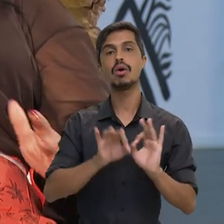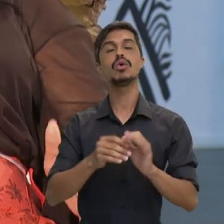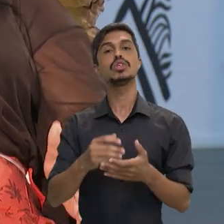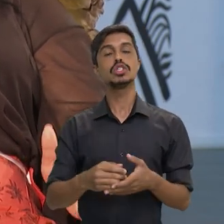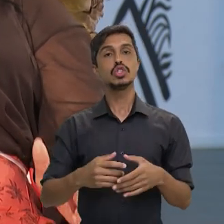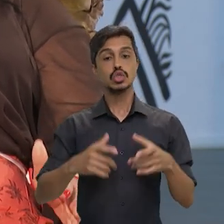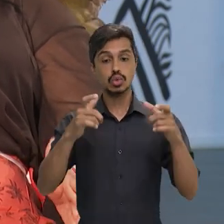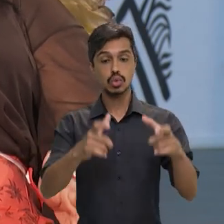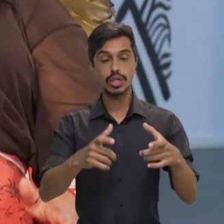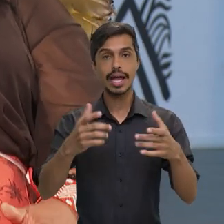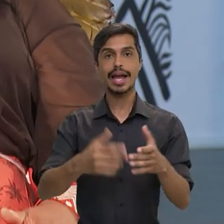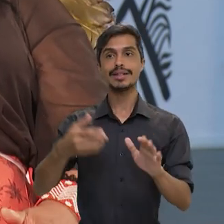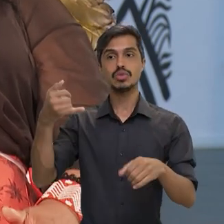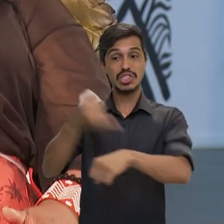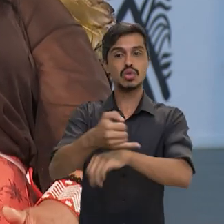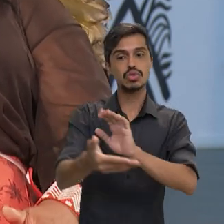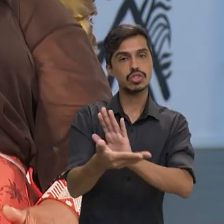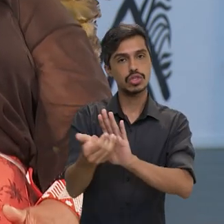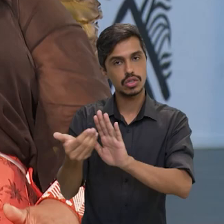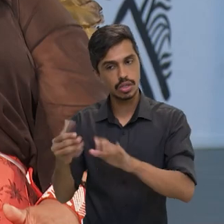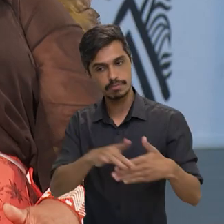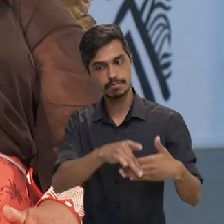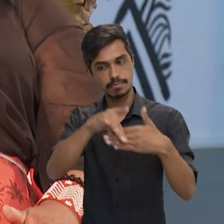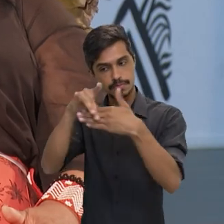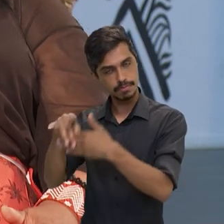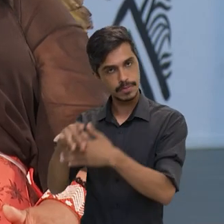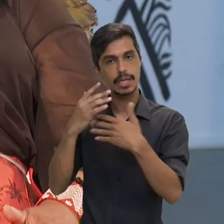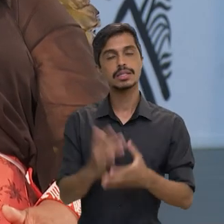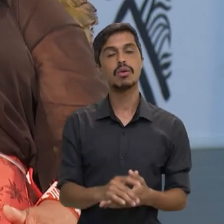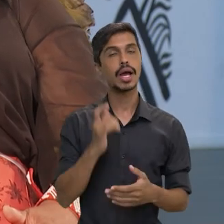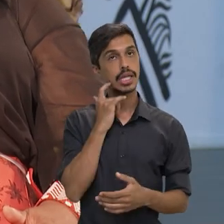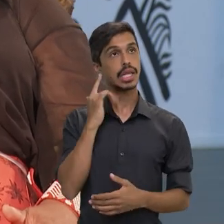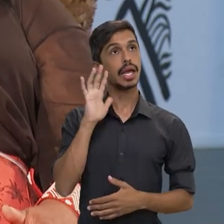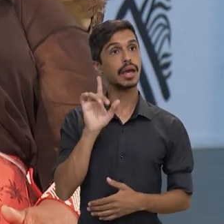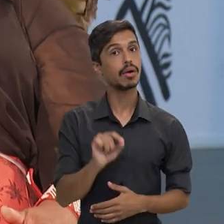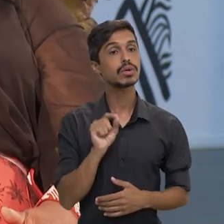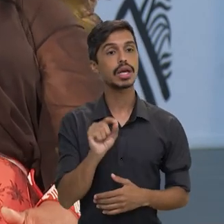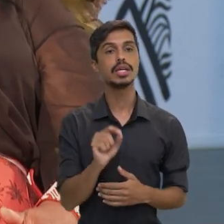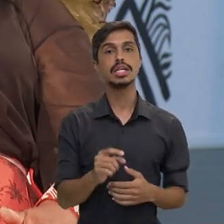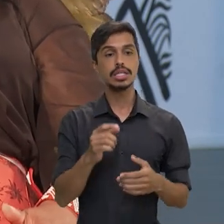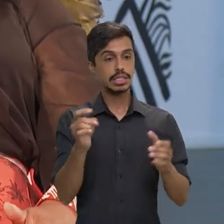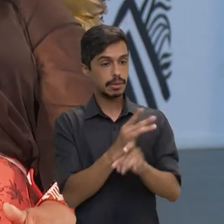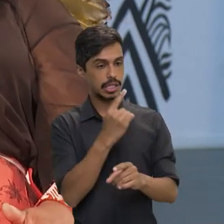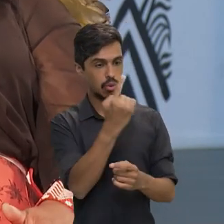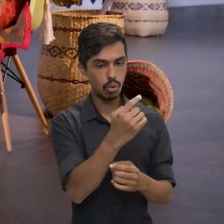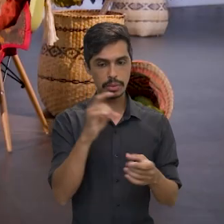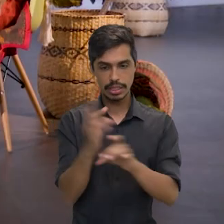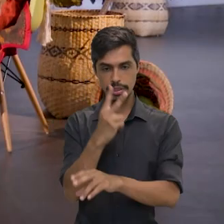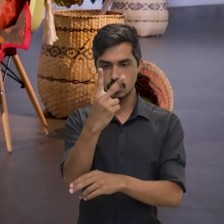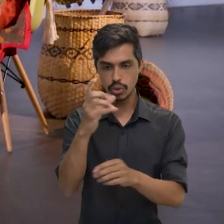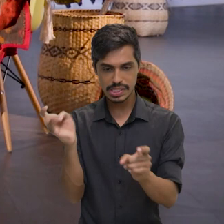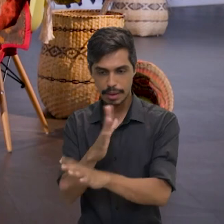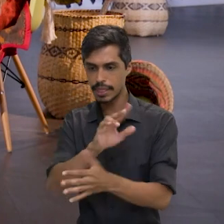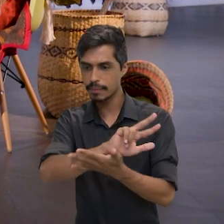né? De desintrusão. Então, quando, né, a ideia é terminando uma, terminando duas,